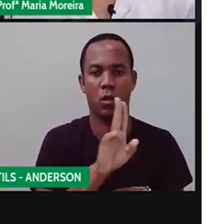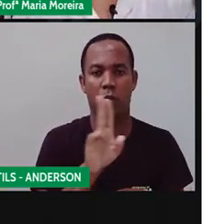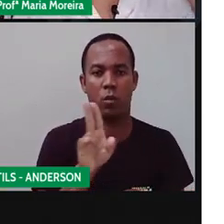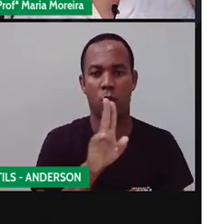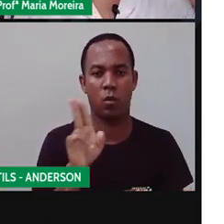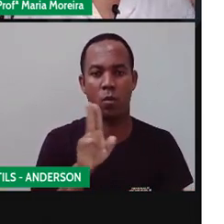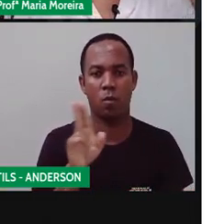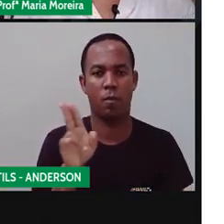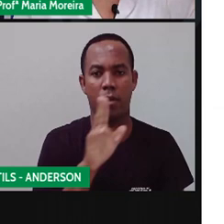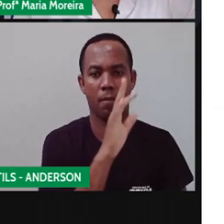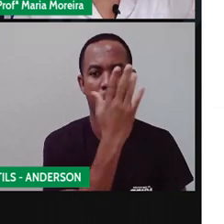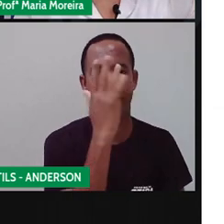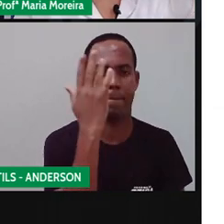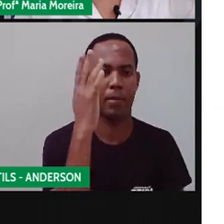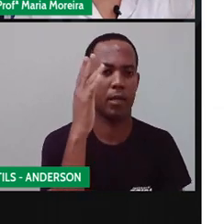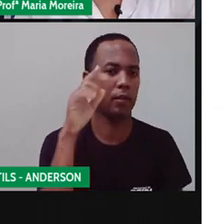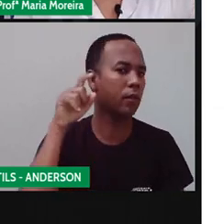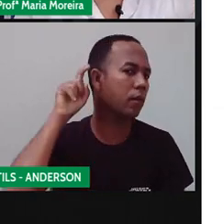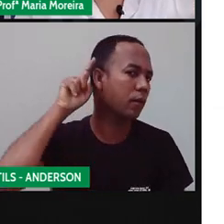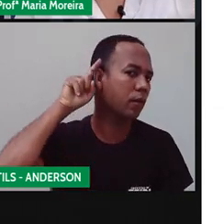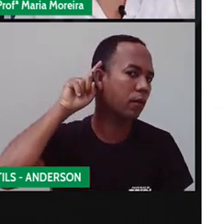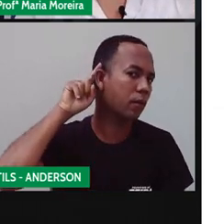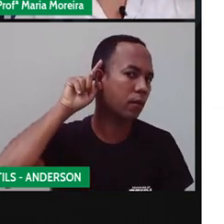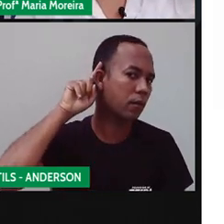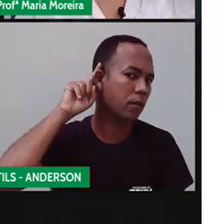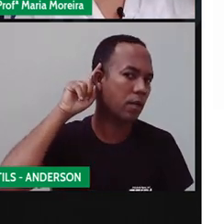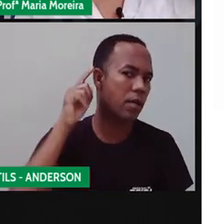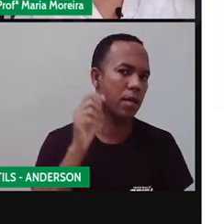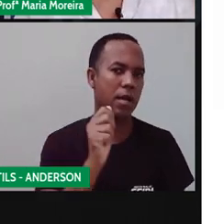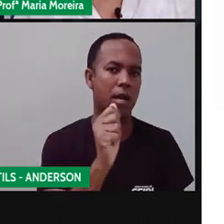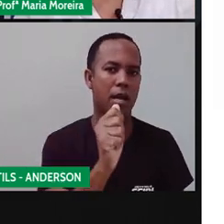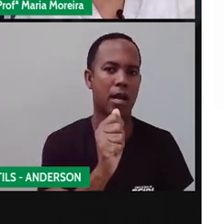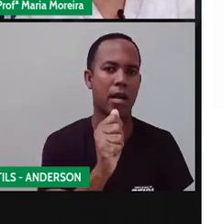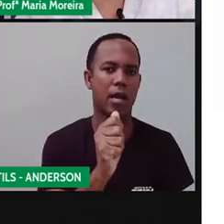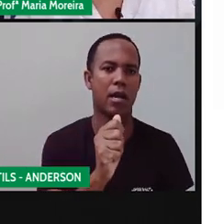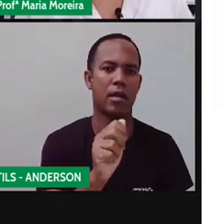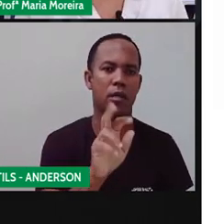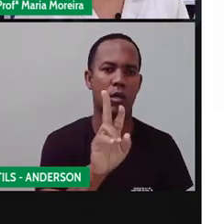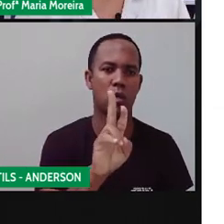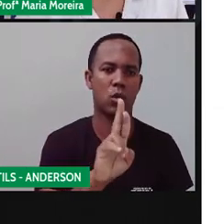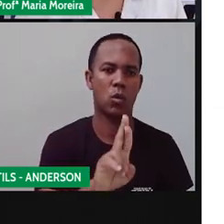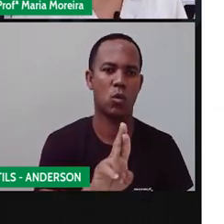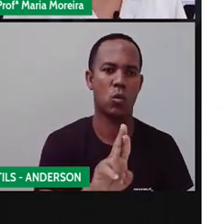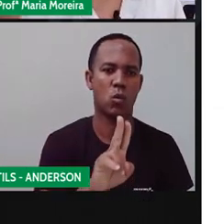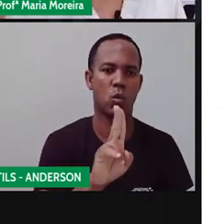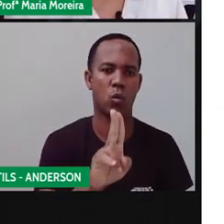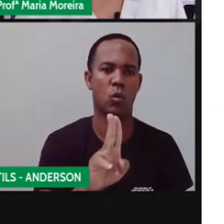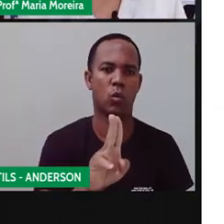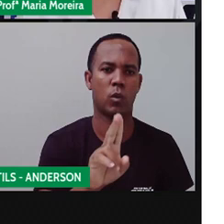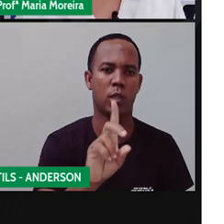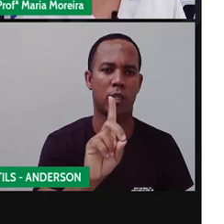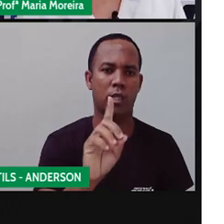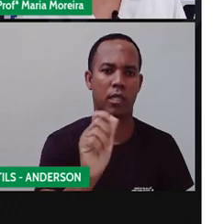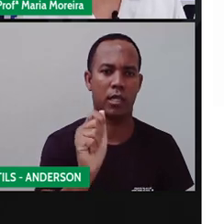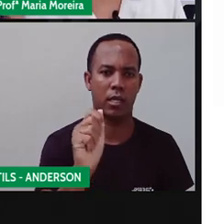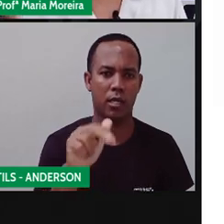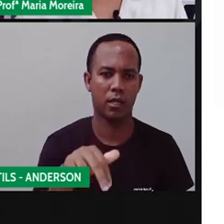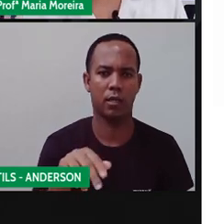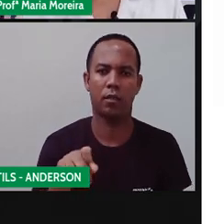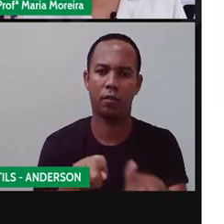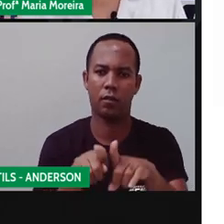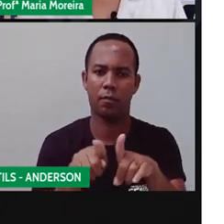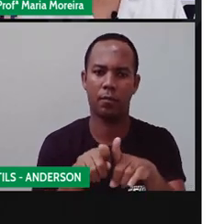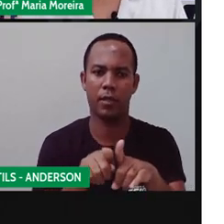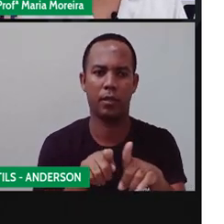as pessoas colocam aqui atrás da orelha para espantar, mal olhado, né? O alecrim que se utilizava aí já